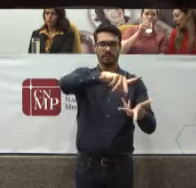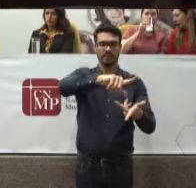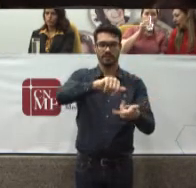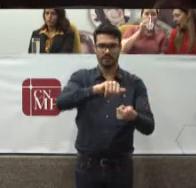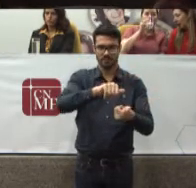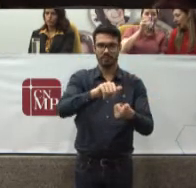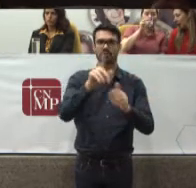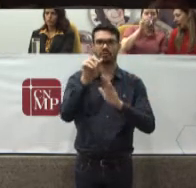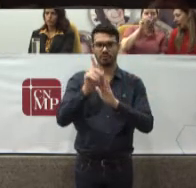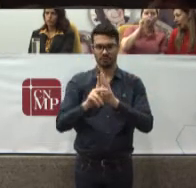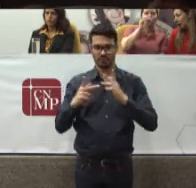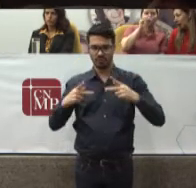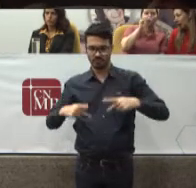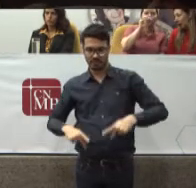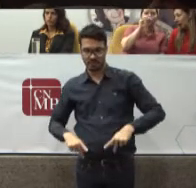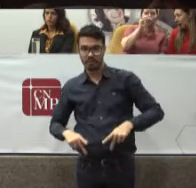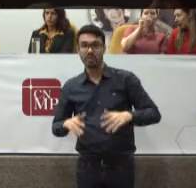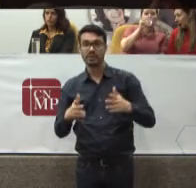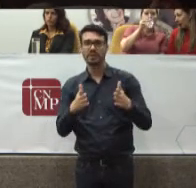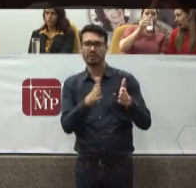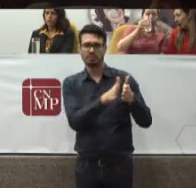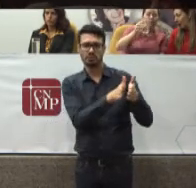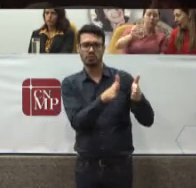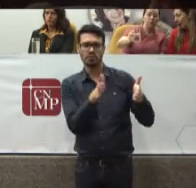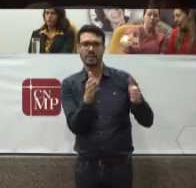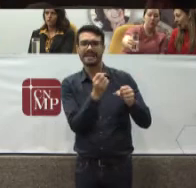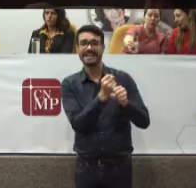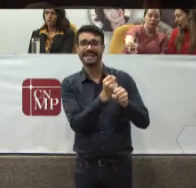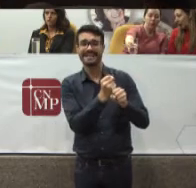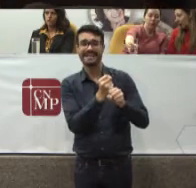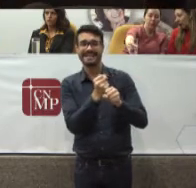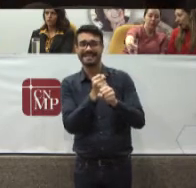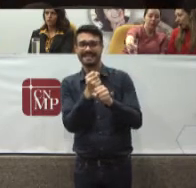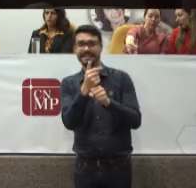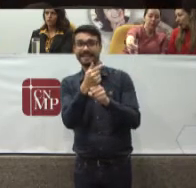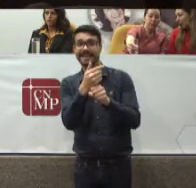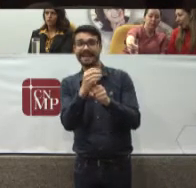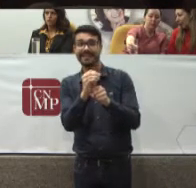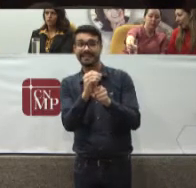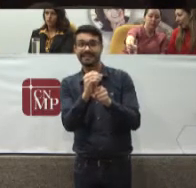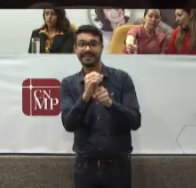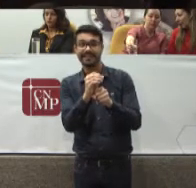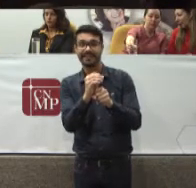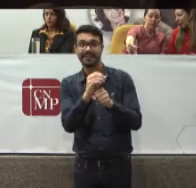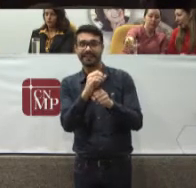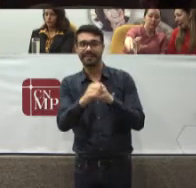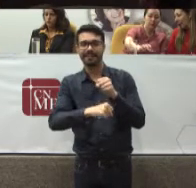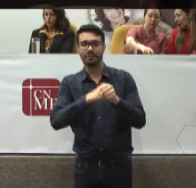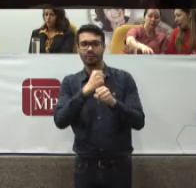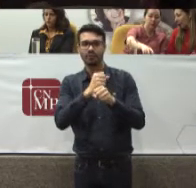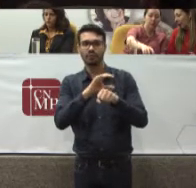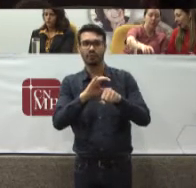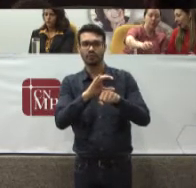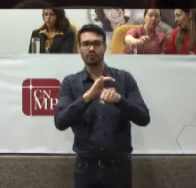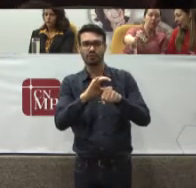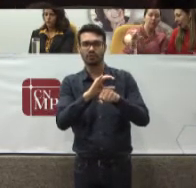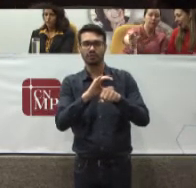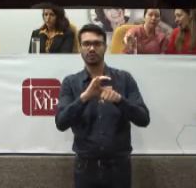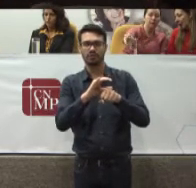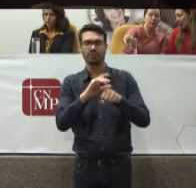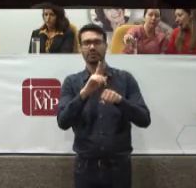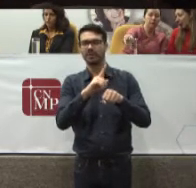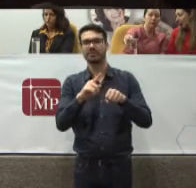Completa 70 anos E que veio a ser Internalizada No